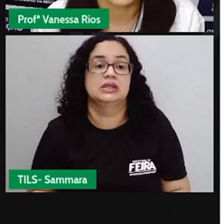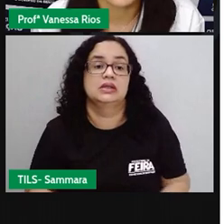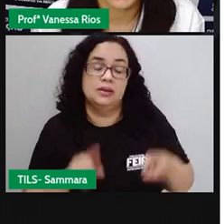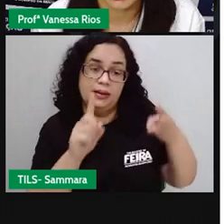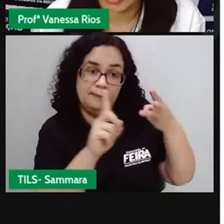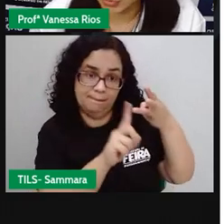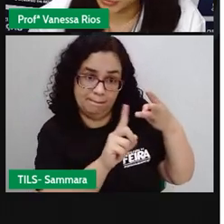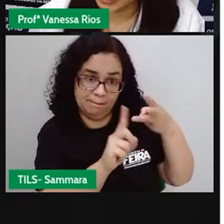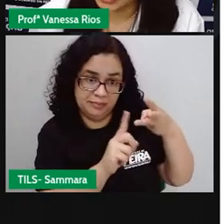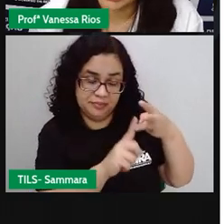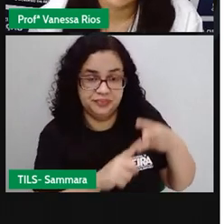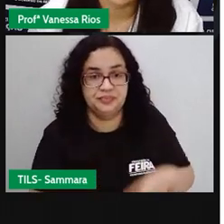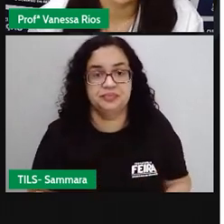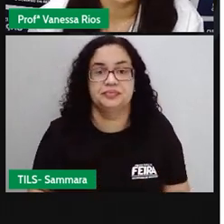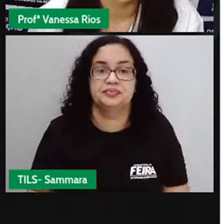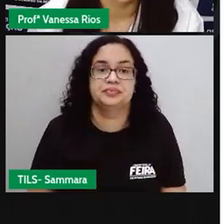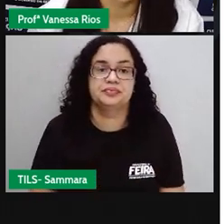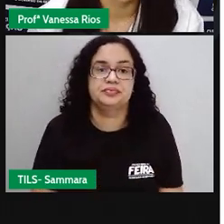imperativo.